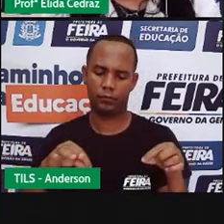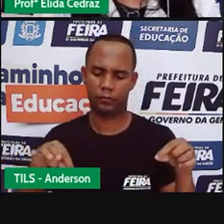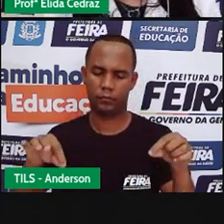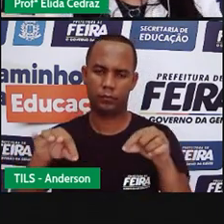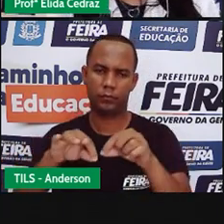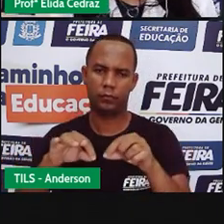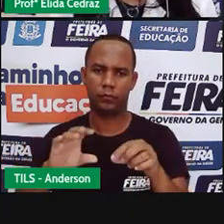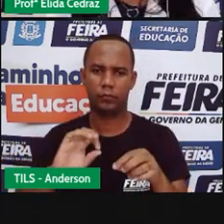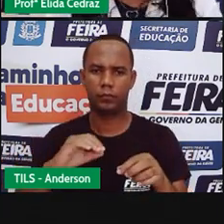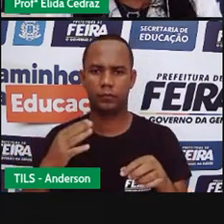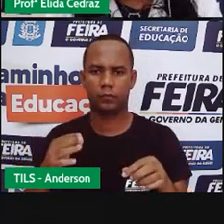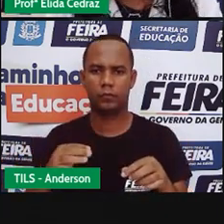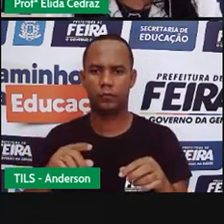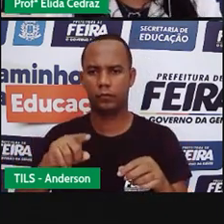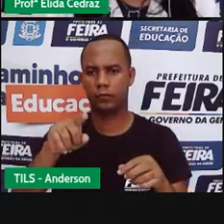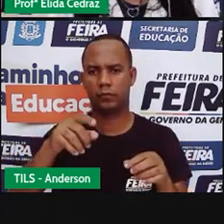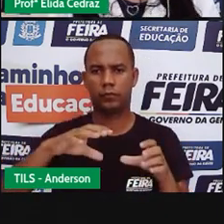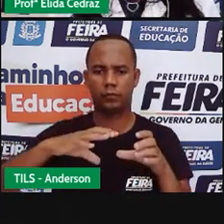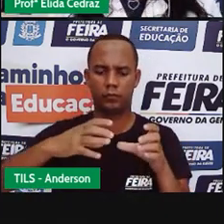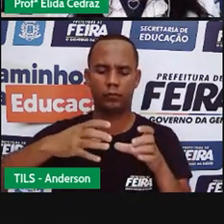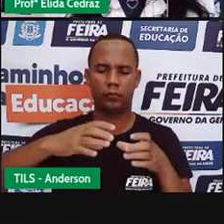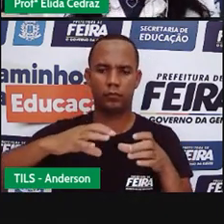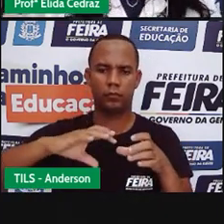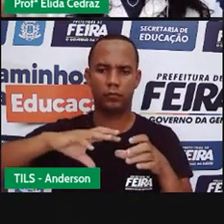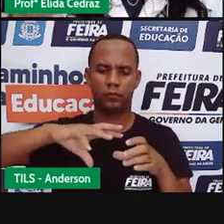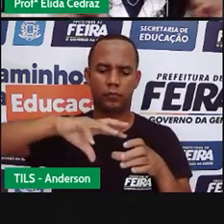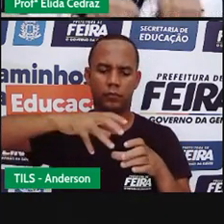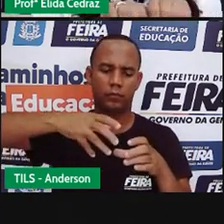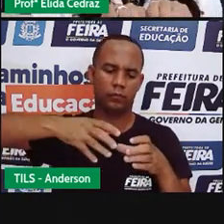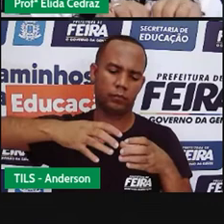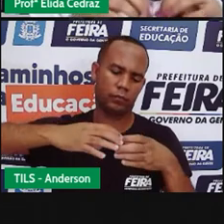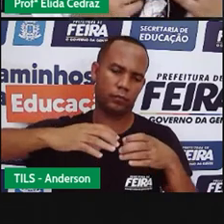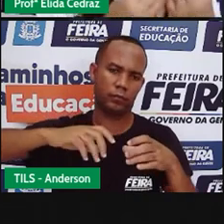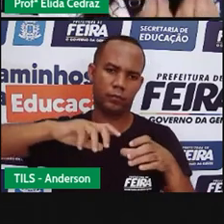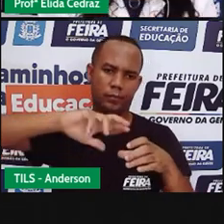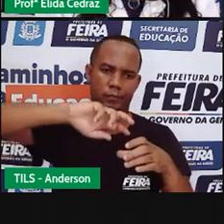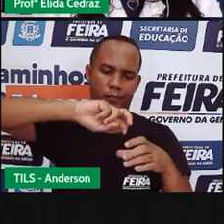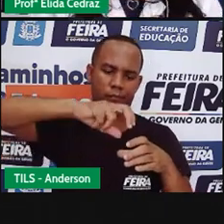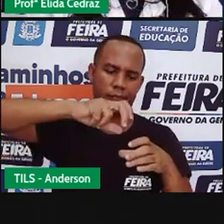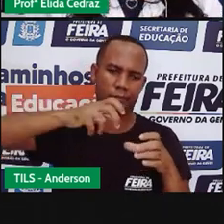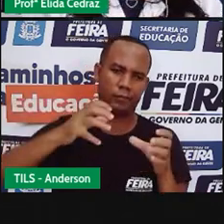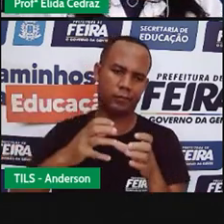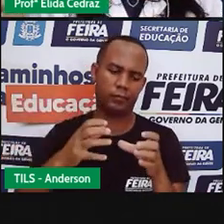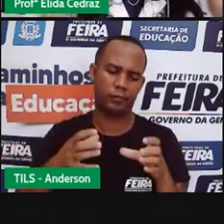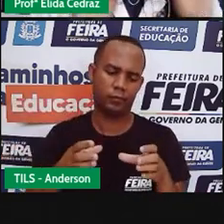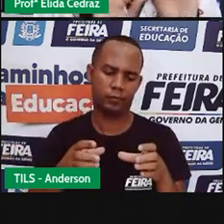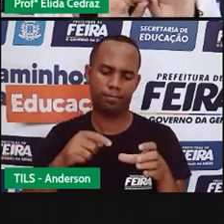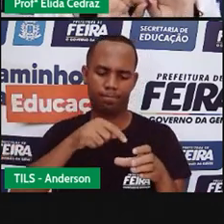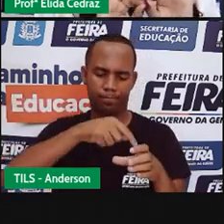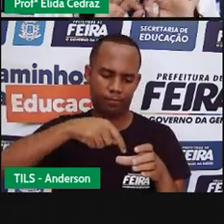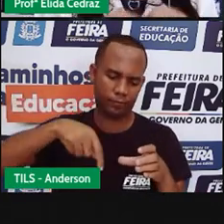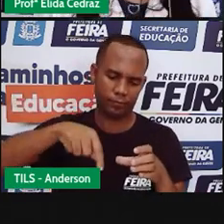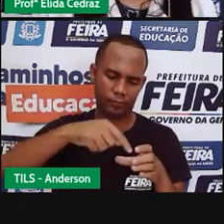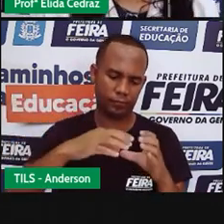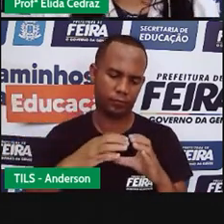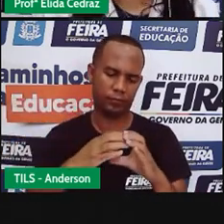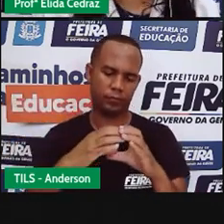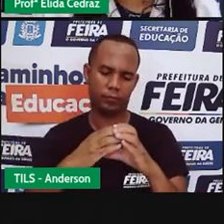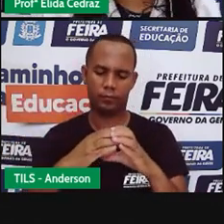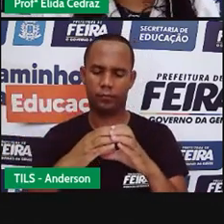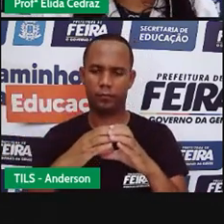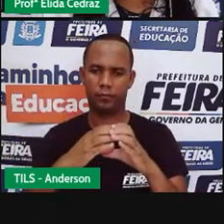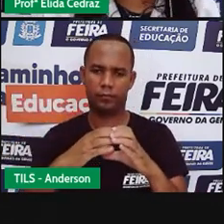ou a mangueira porque a mangueira ela é flexível assim como você formar